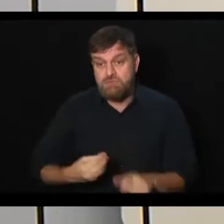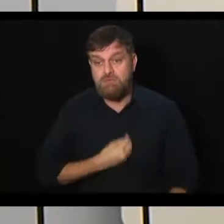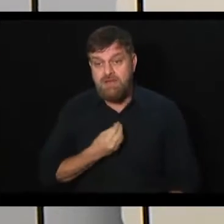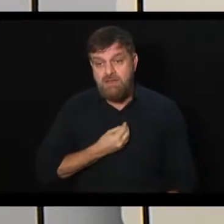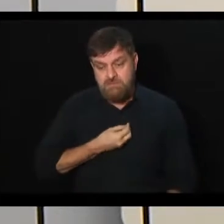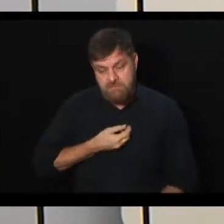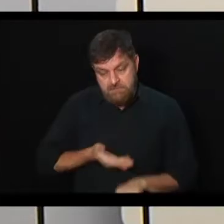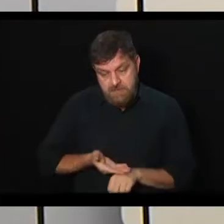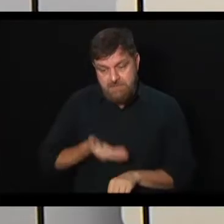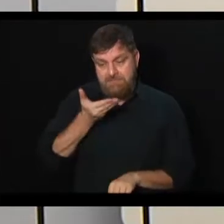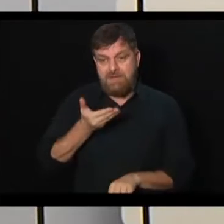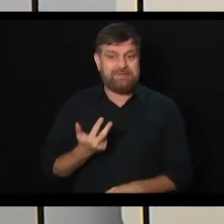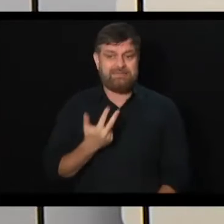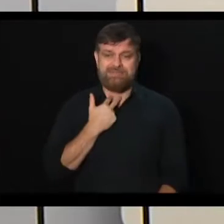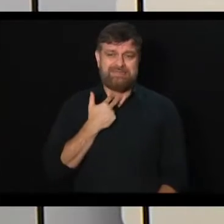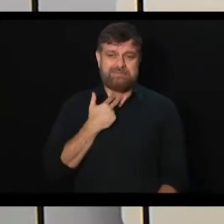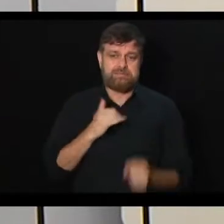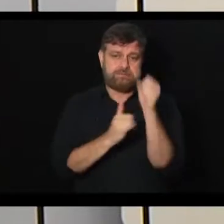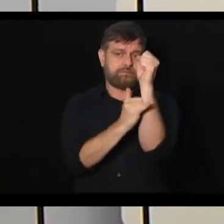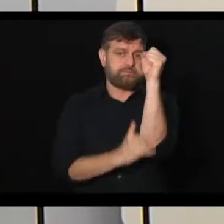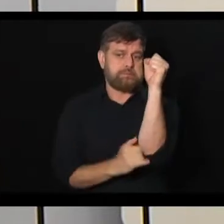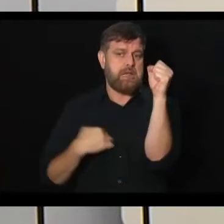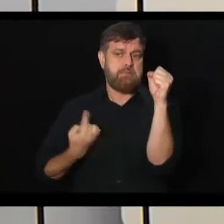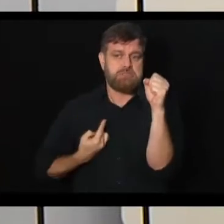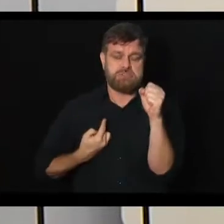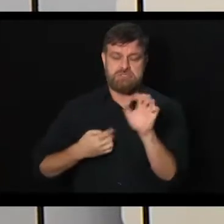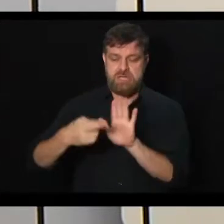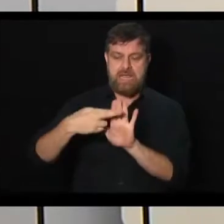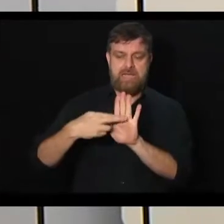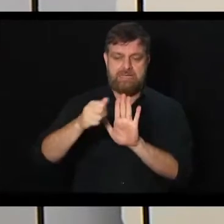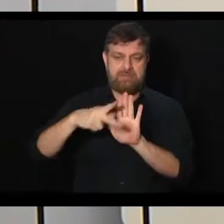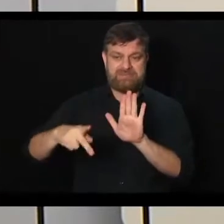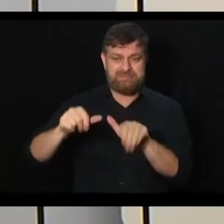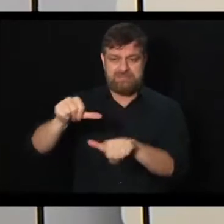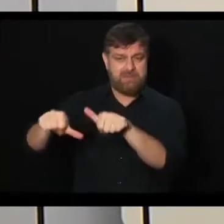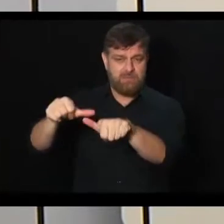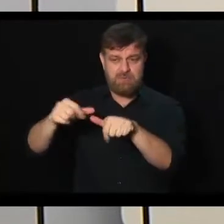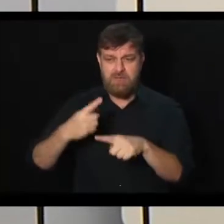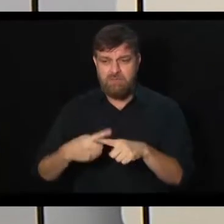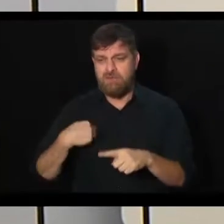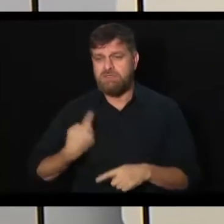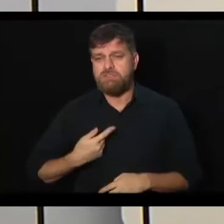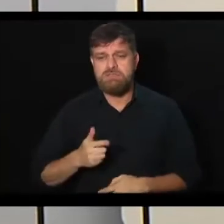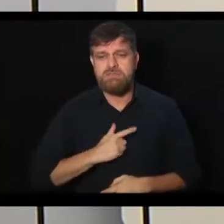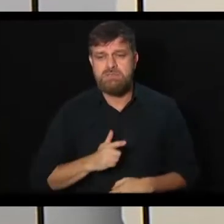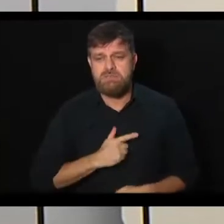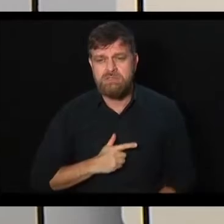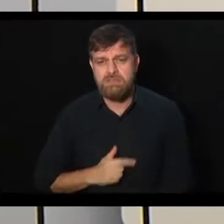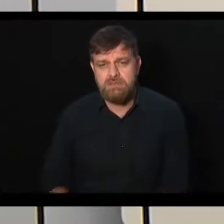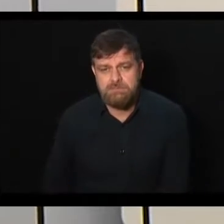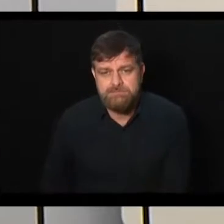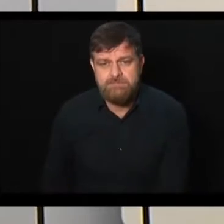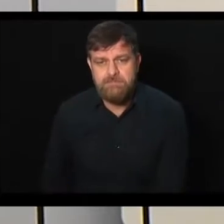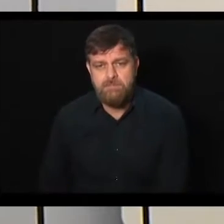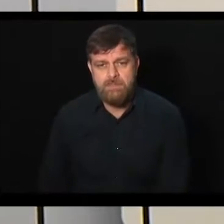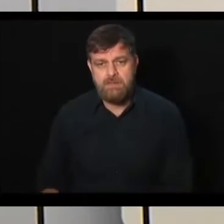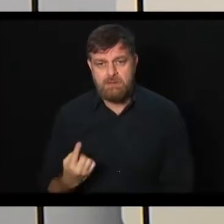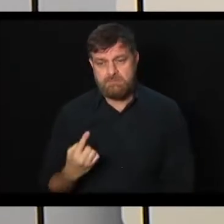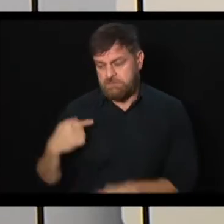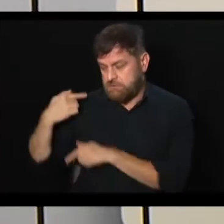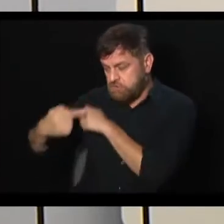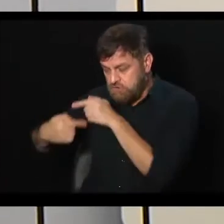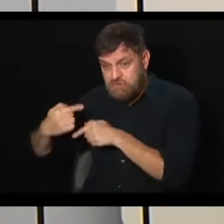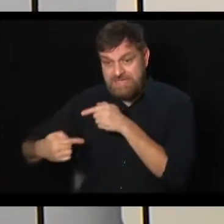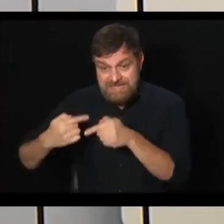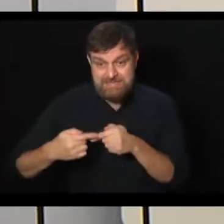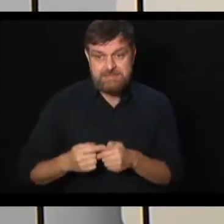na minha opinião, não serve como argumento para justificar a reforma. Porque nós temos, a gente tem um sistema em que uma geração financia a outra. E se nós